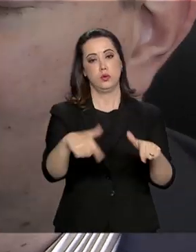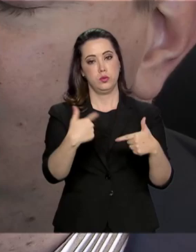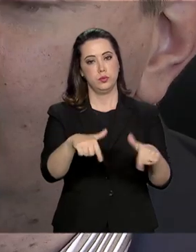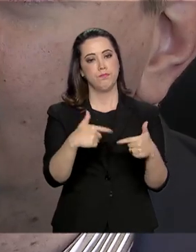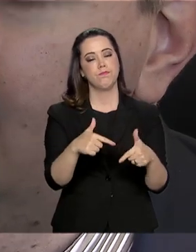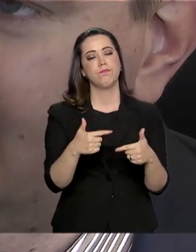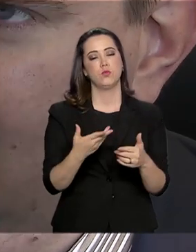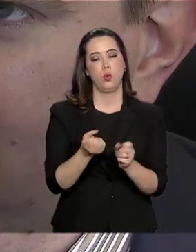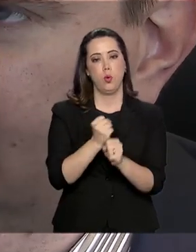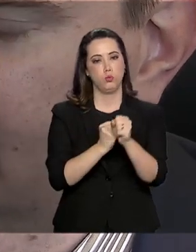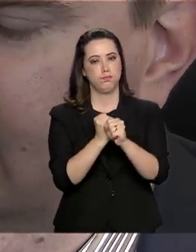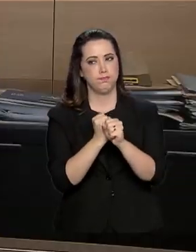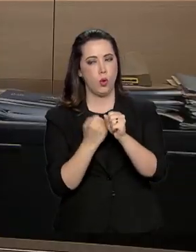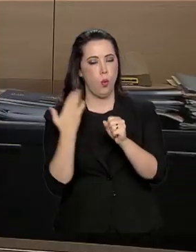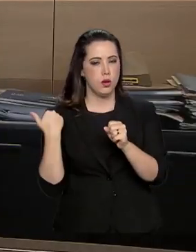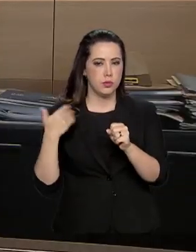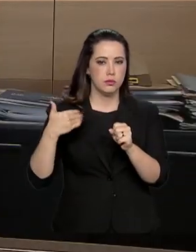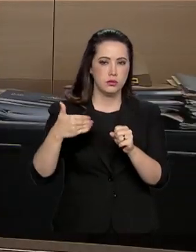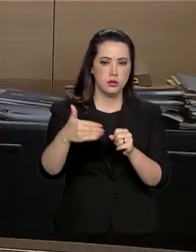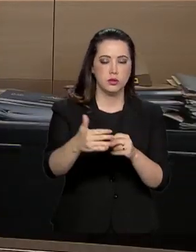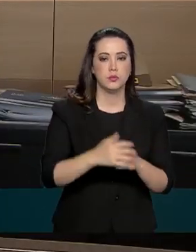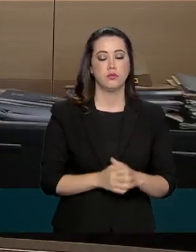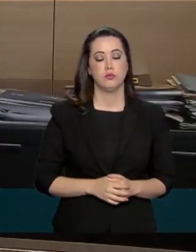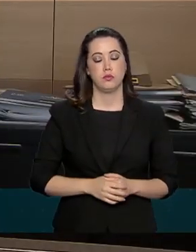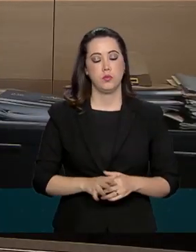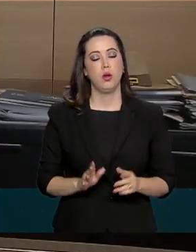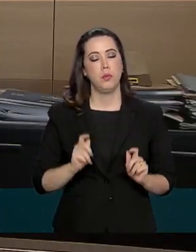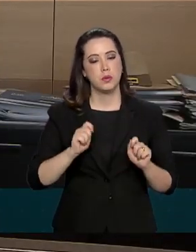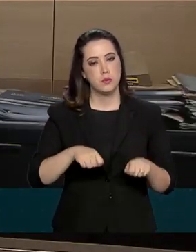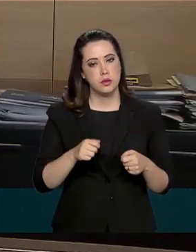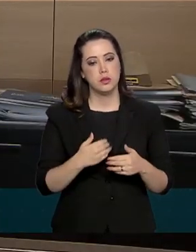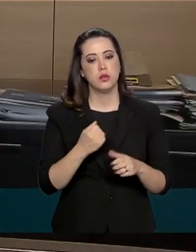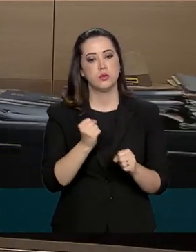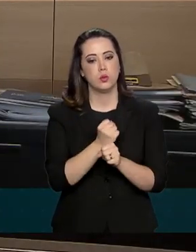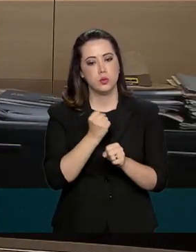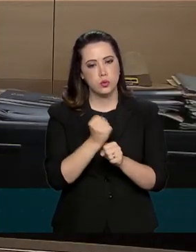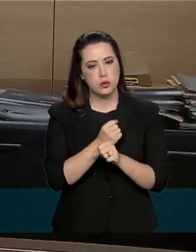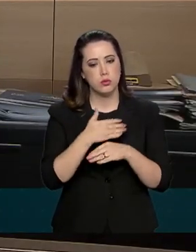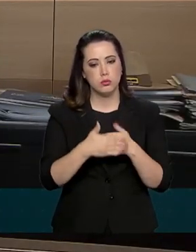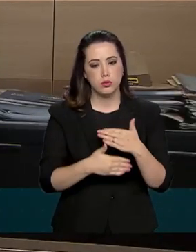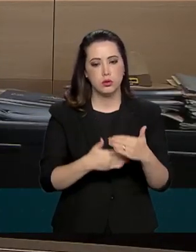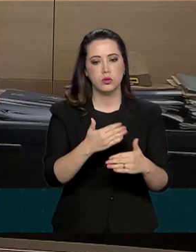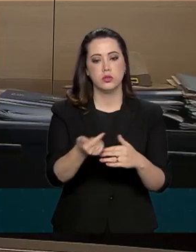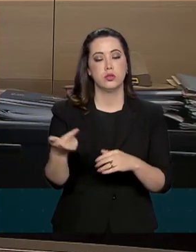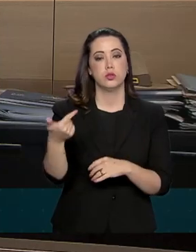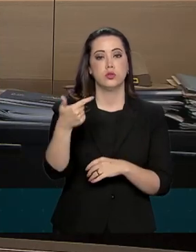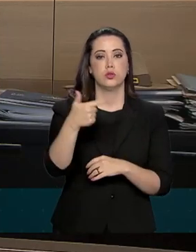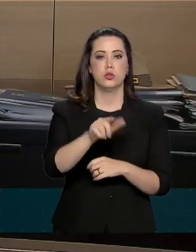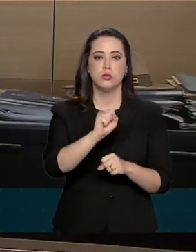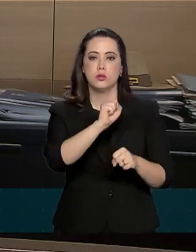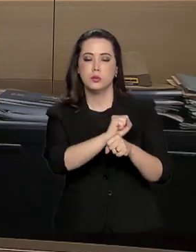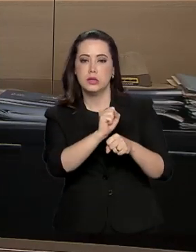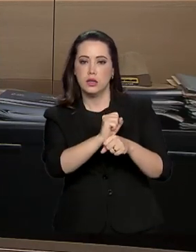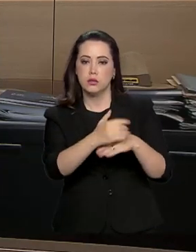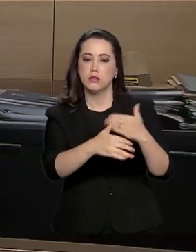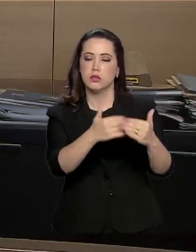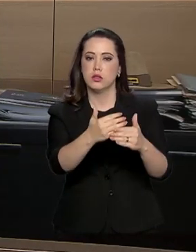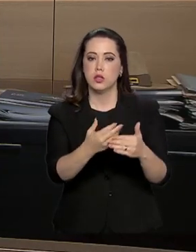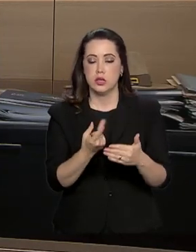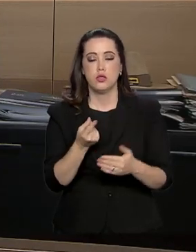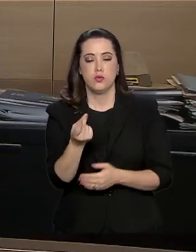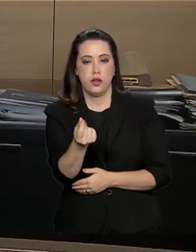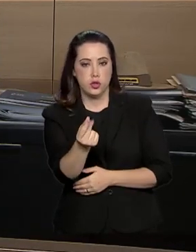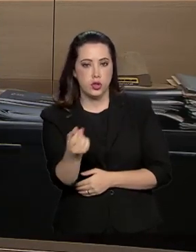realizado no ano passado. Garantir o que está em execução, retomar o que está parado e se tiver uma sobra de orçamento, de financeiro,